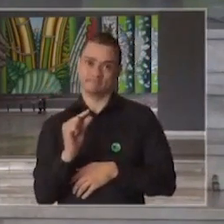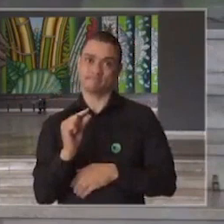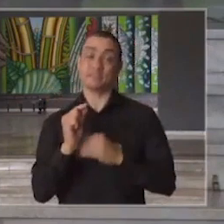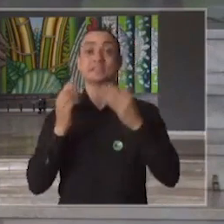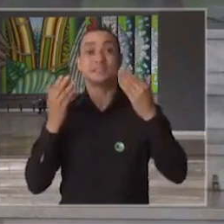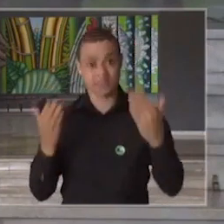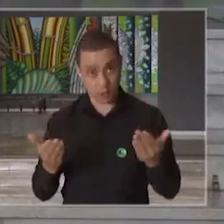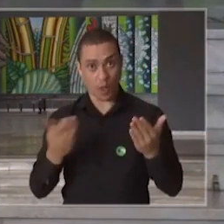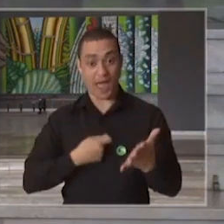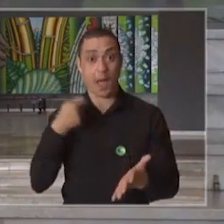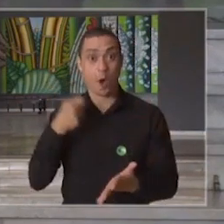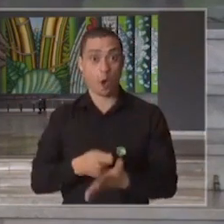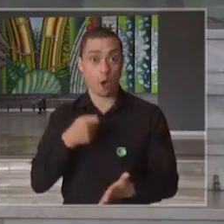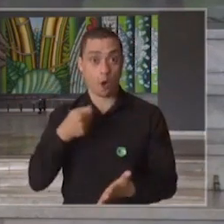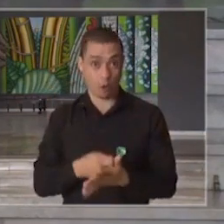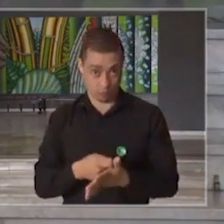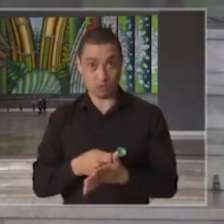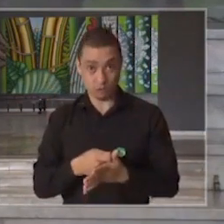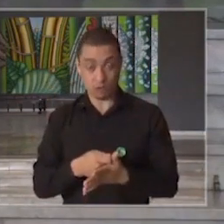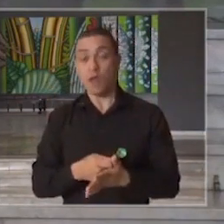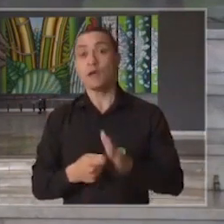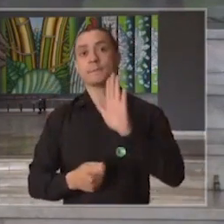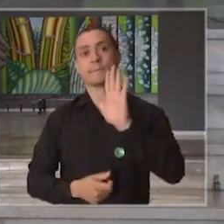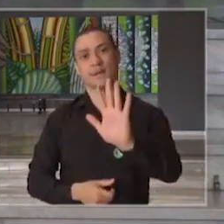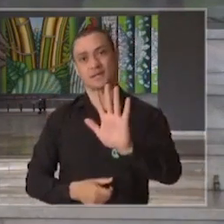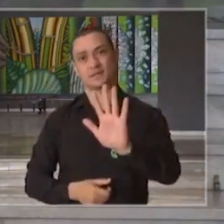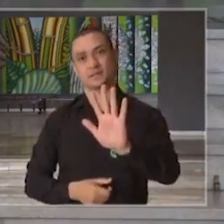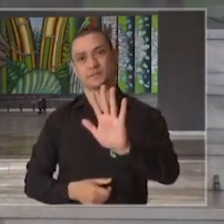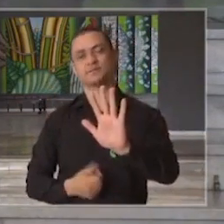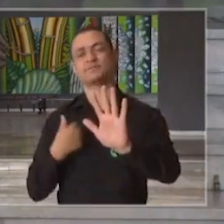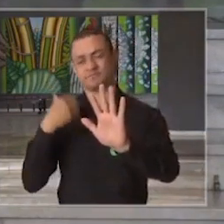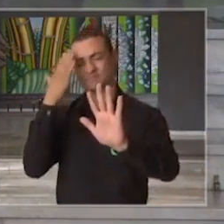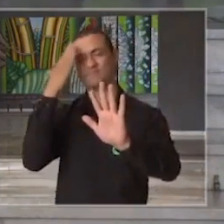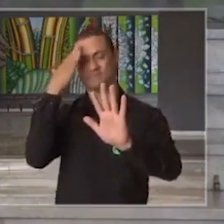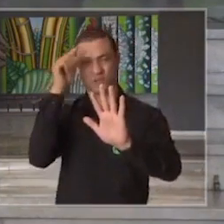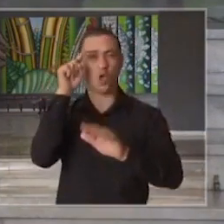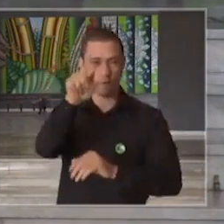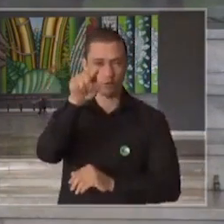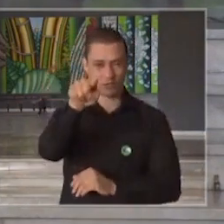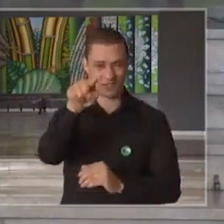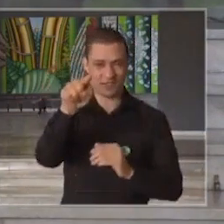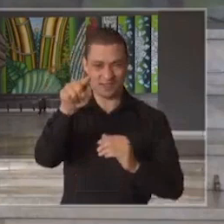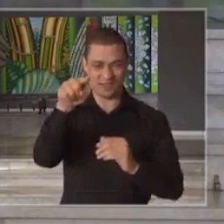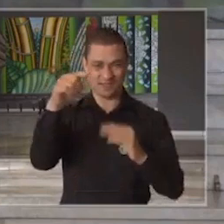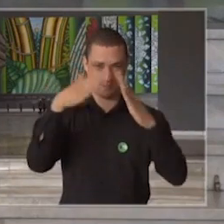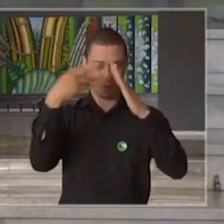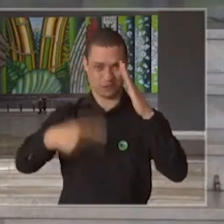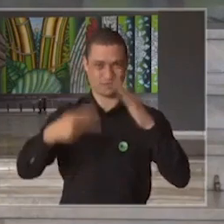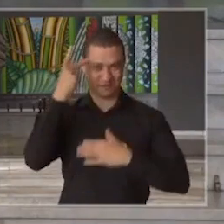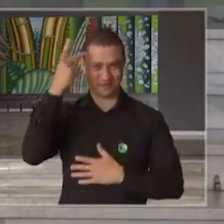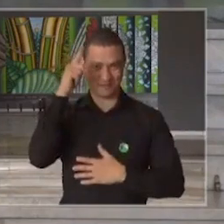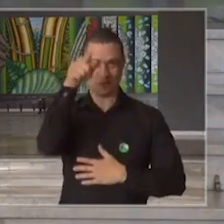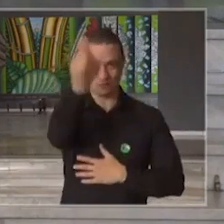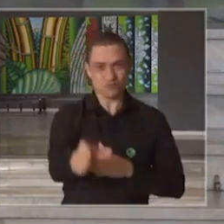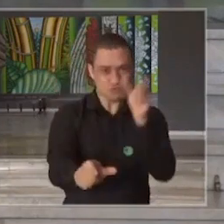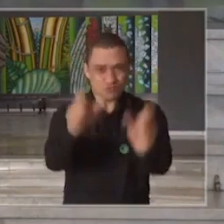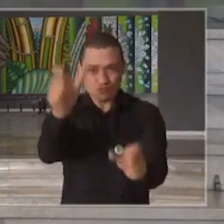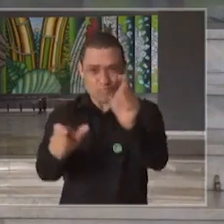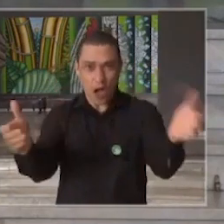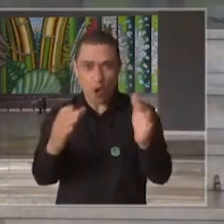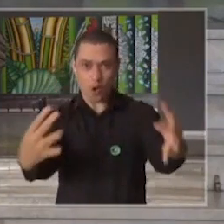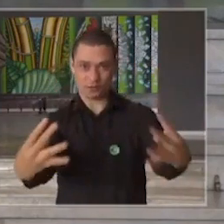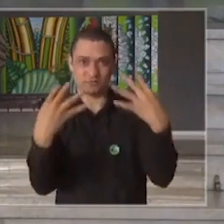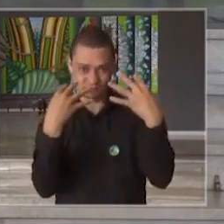é uma obrigatoriedade, mas eu tenho certeza de que você, cidadã, você, cidadão, que está nos